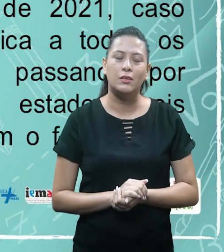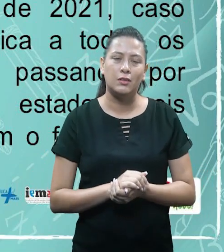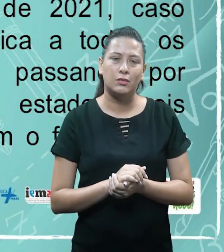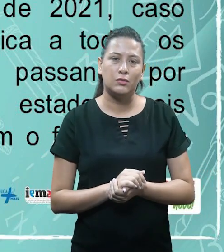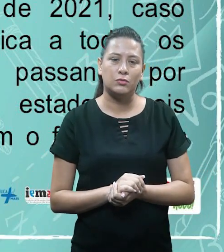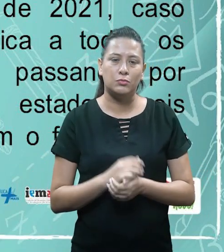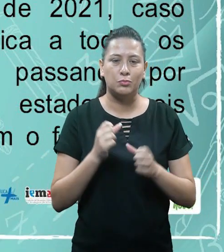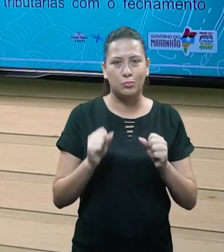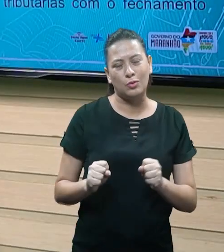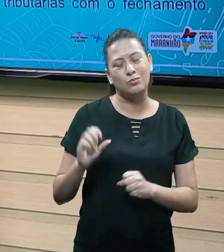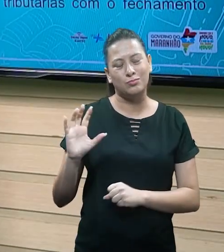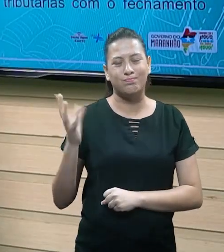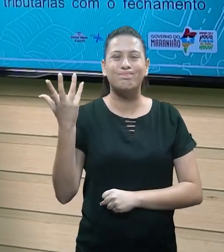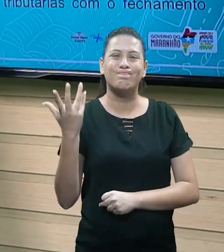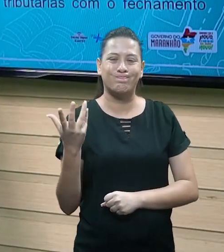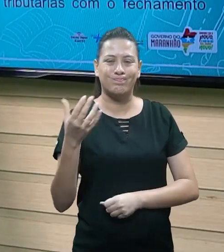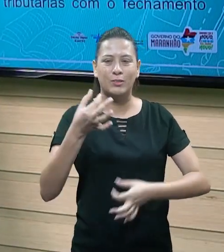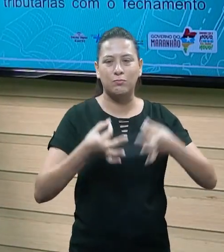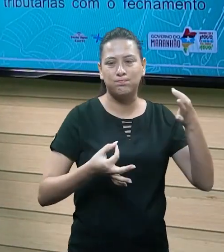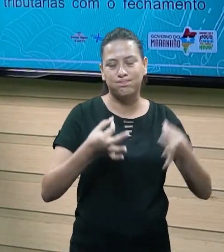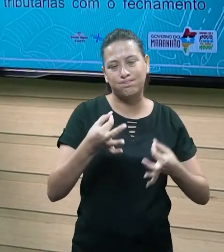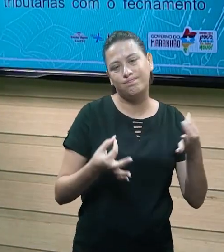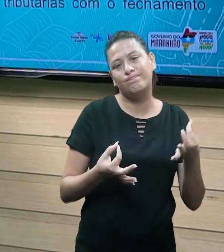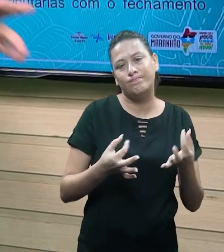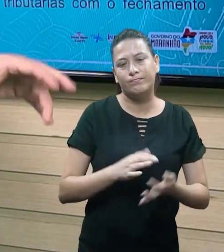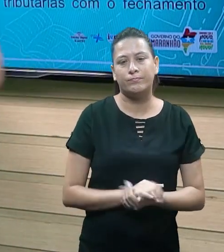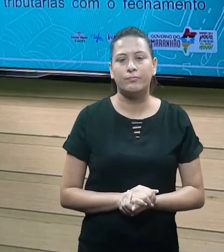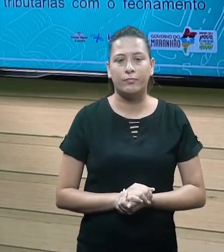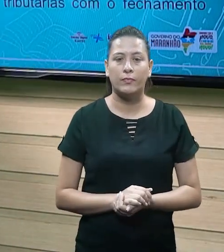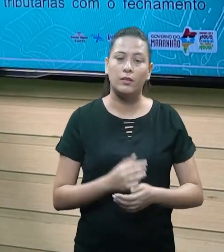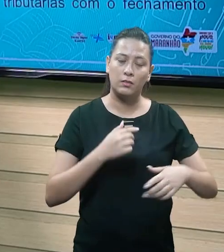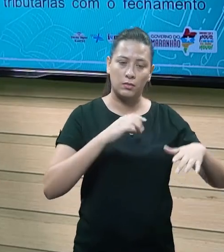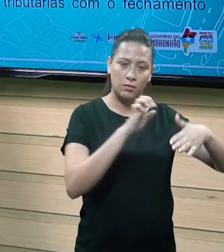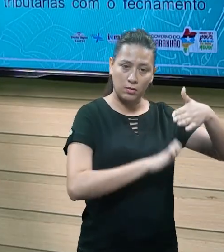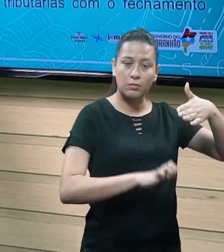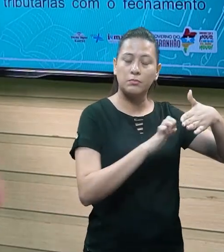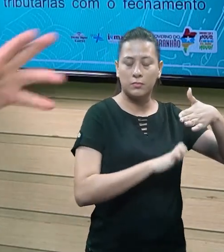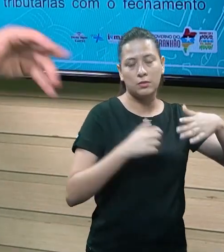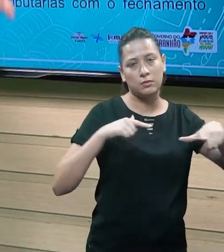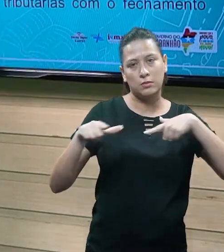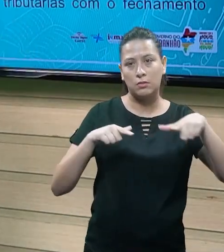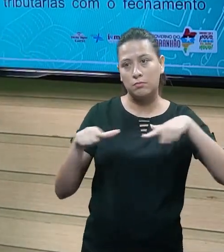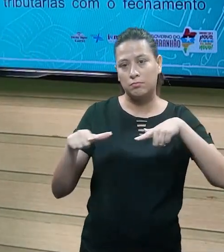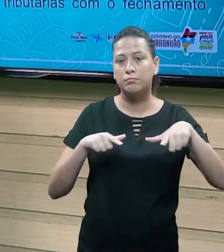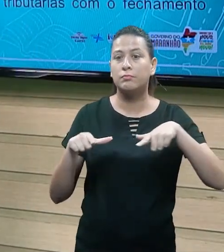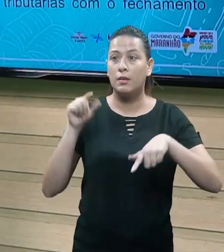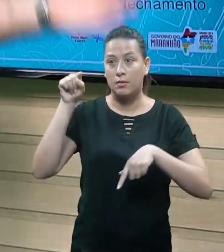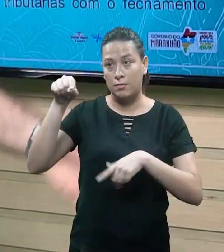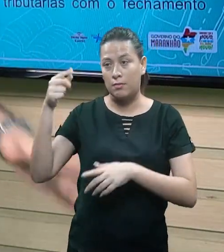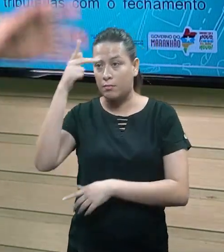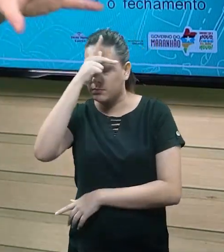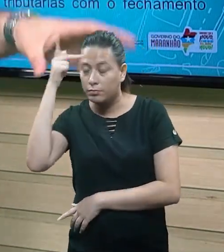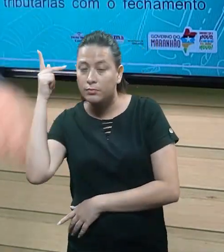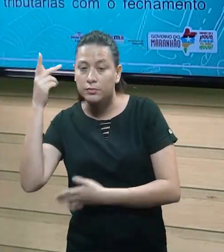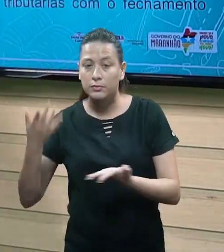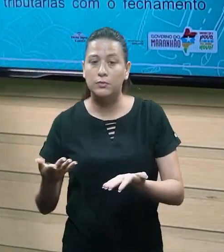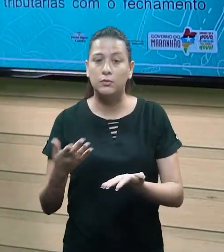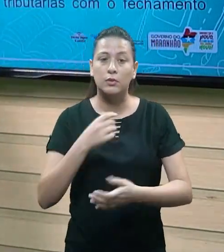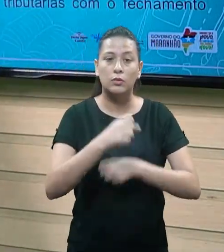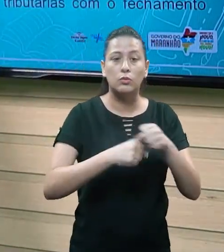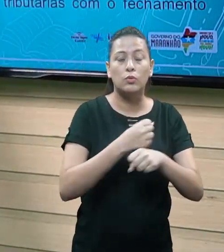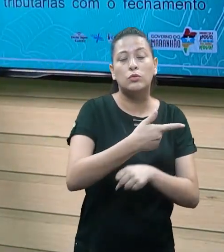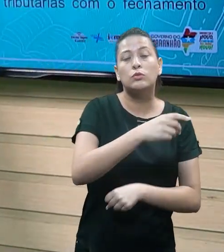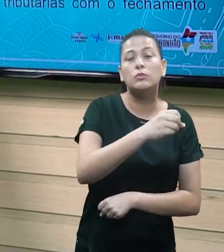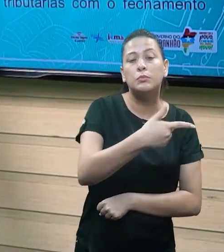ou seja, vamos supor que eu trabalho, a contabilidade da empresa trabalha em prol daquela empresa, daquela instituição, daquela organização, naquela pessoa física, não em